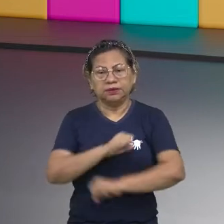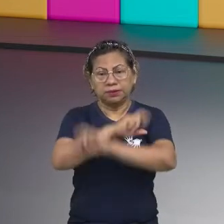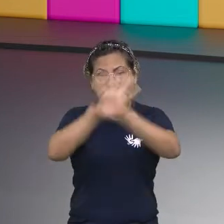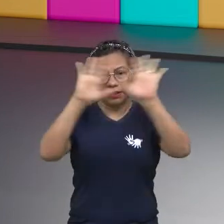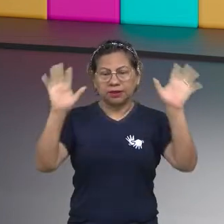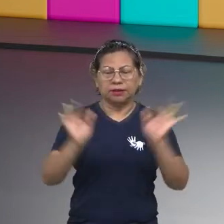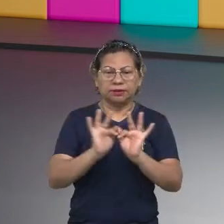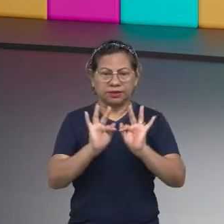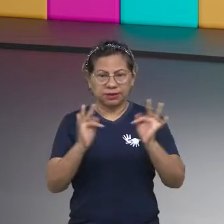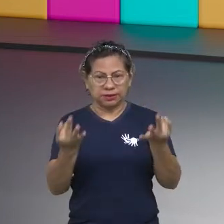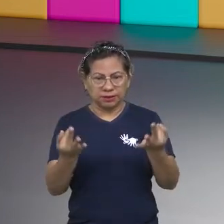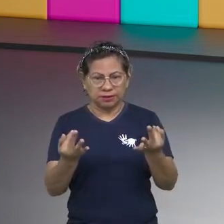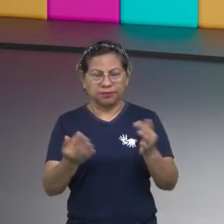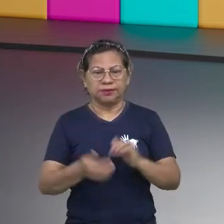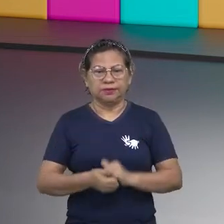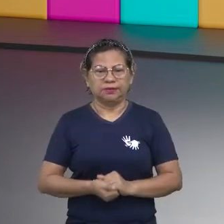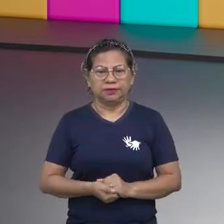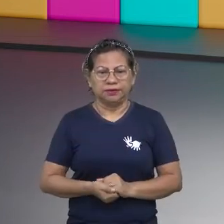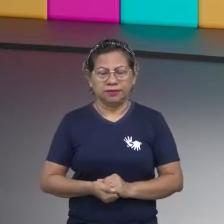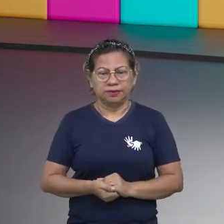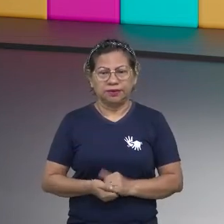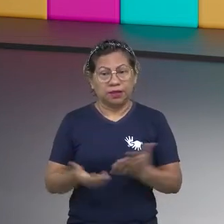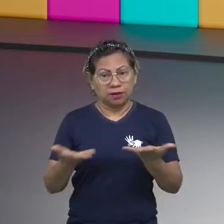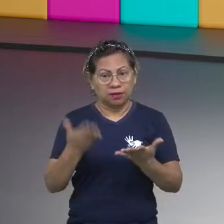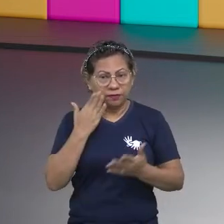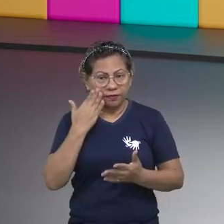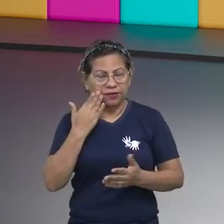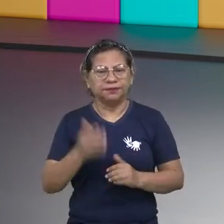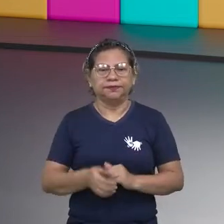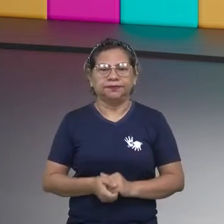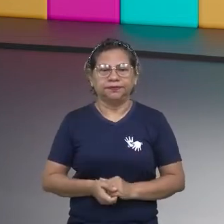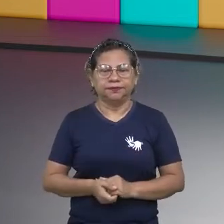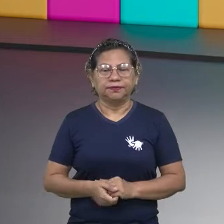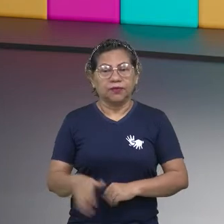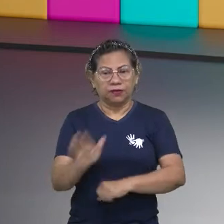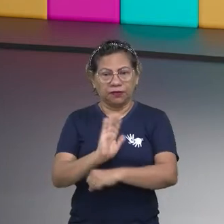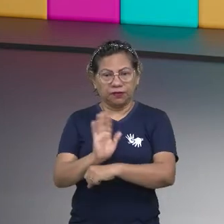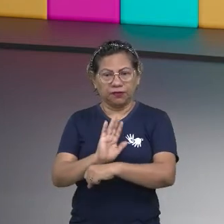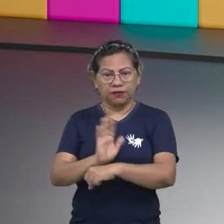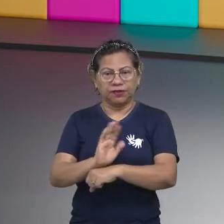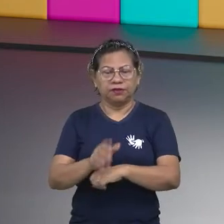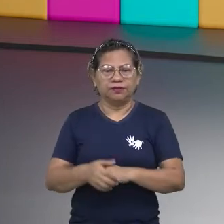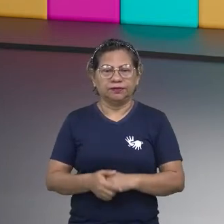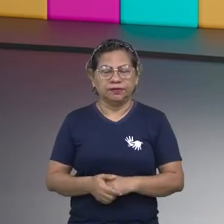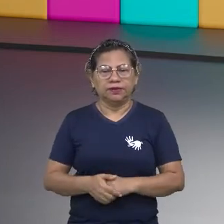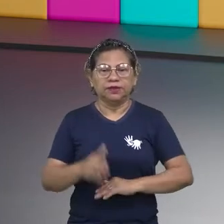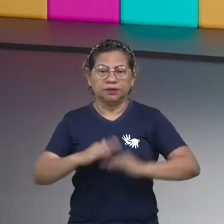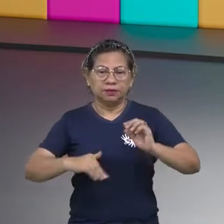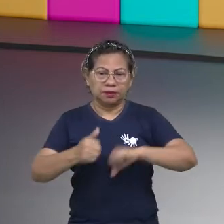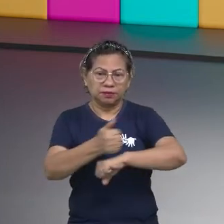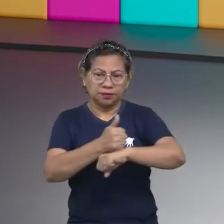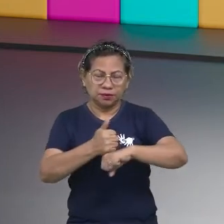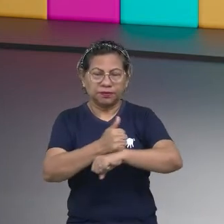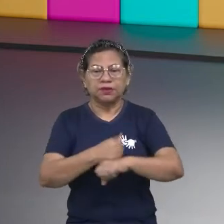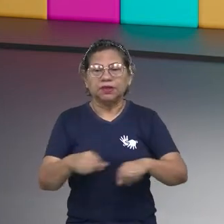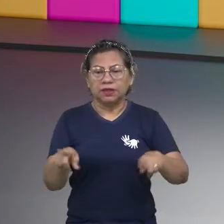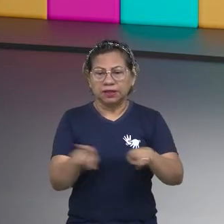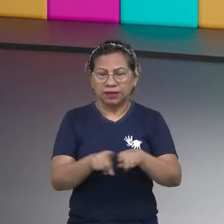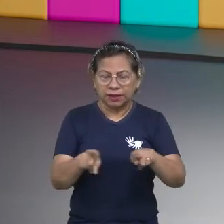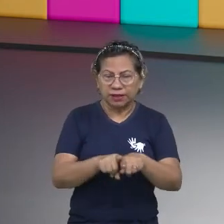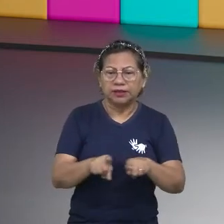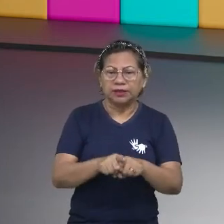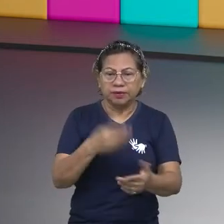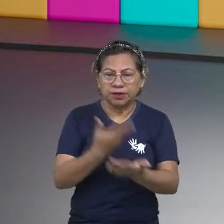simples para vocês. Certo? Vamos lá? Trazer os vídeos. Esses profissionais que também fizeram parte da escola